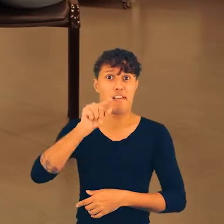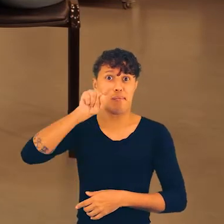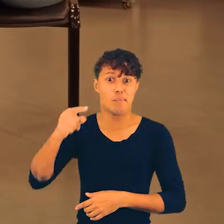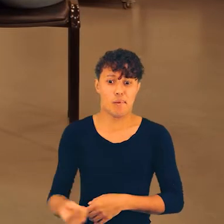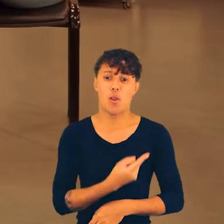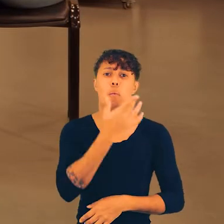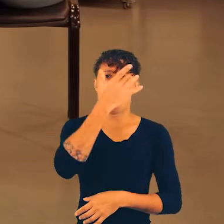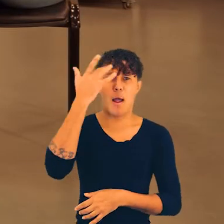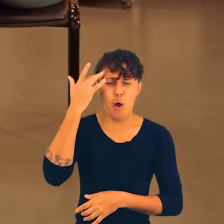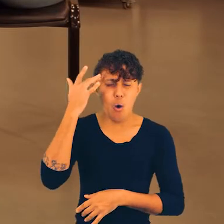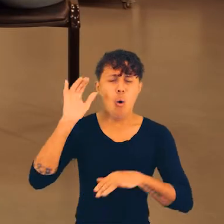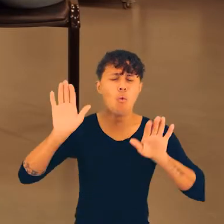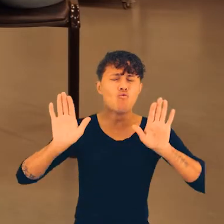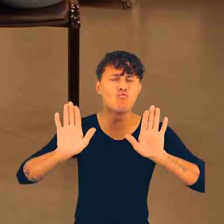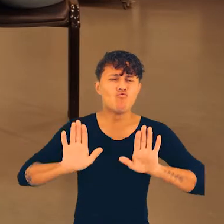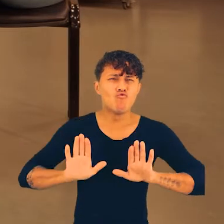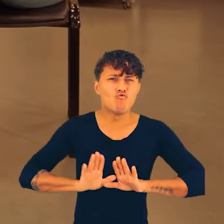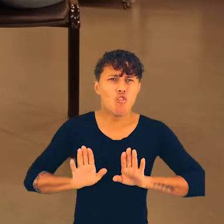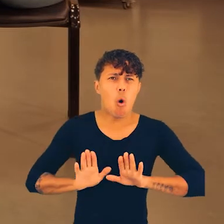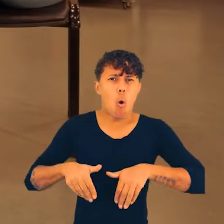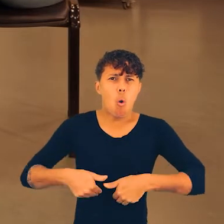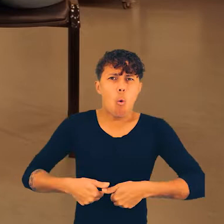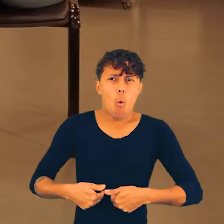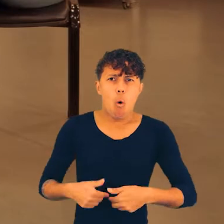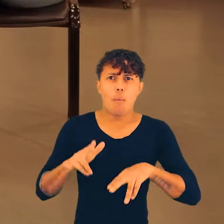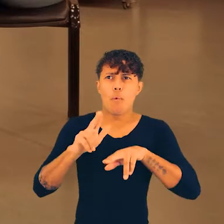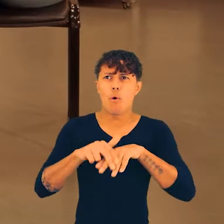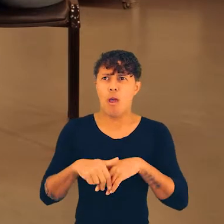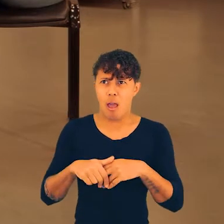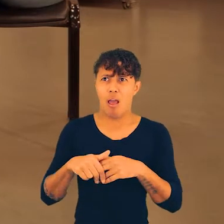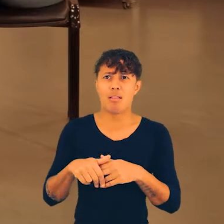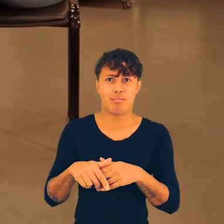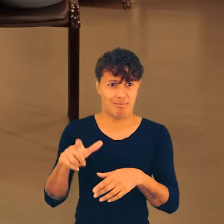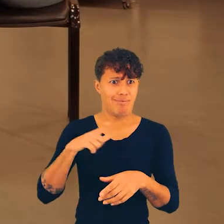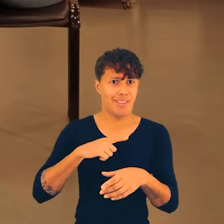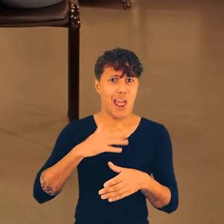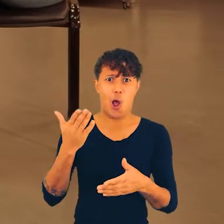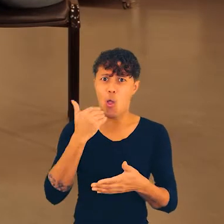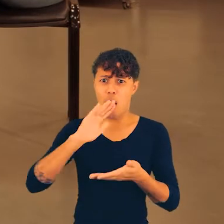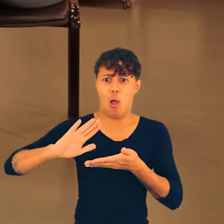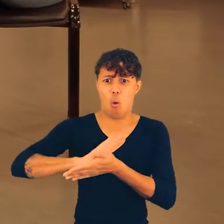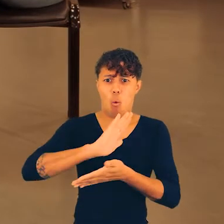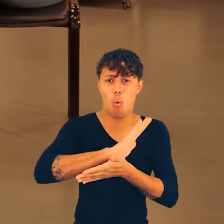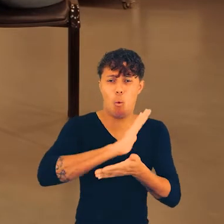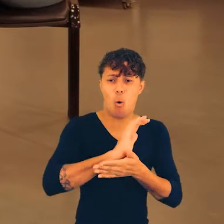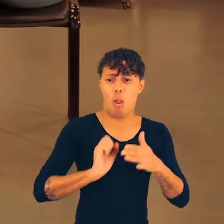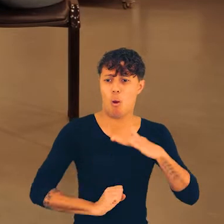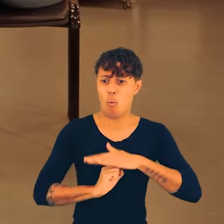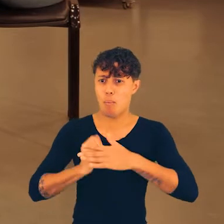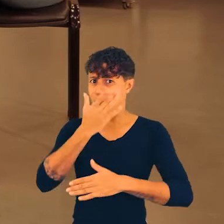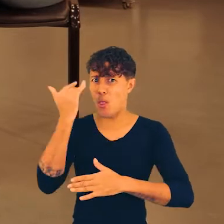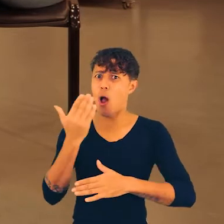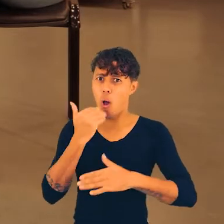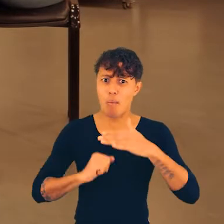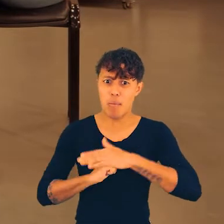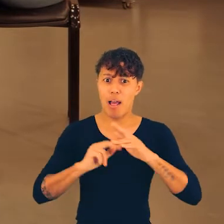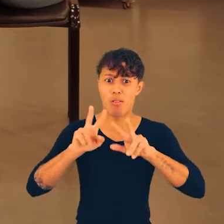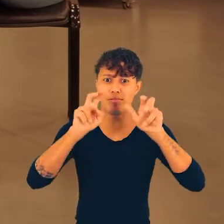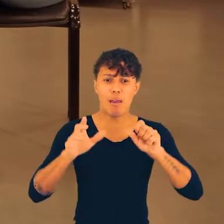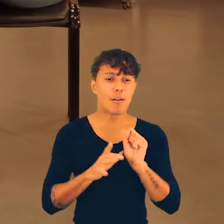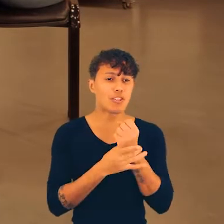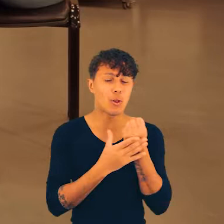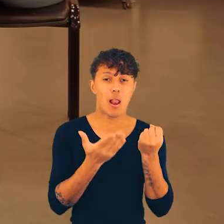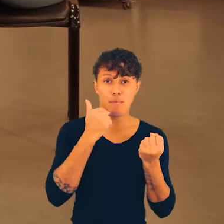33 milhões de pessoas em situação de fome, só que nós temos alimento suficiente para suprir essas pessoas. Esse é um debate de segurança